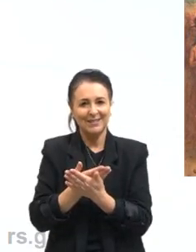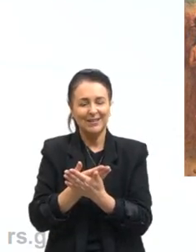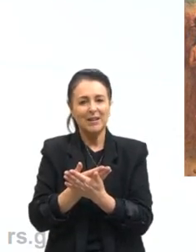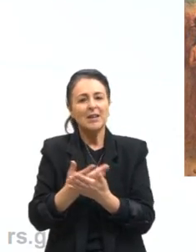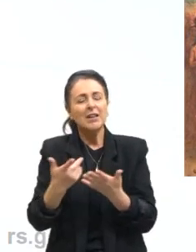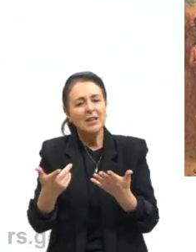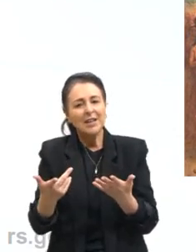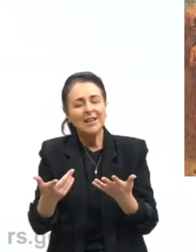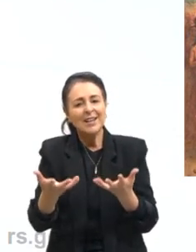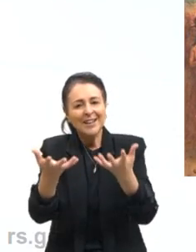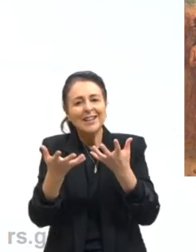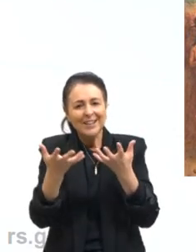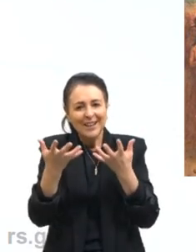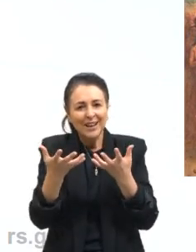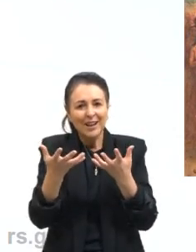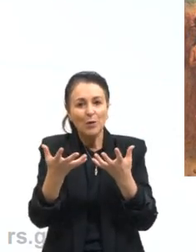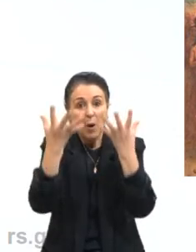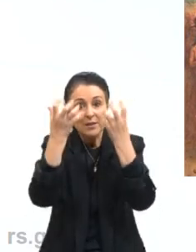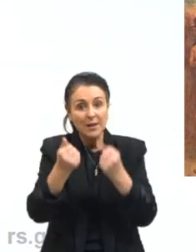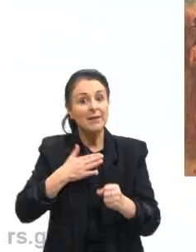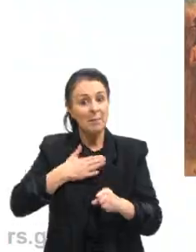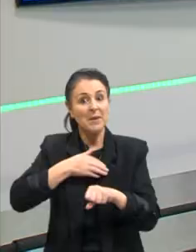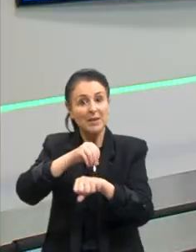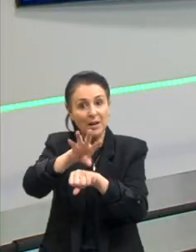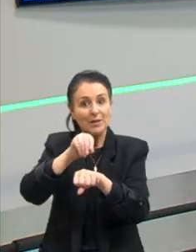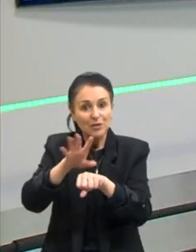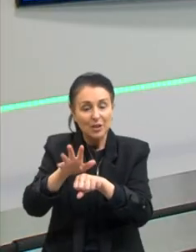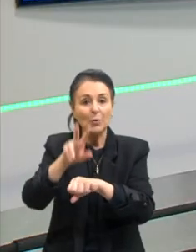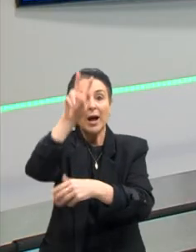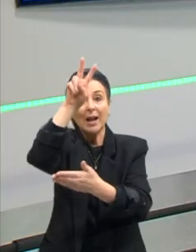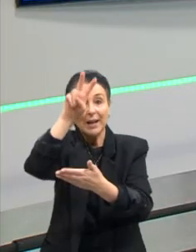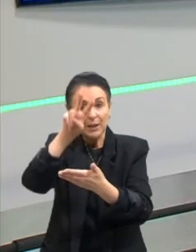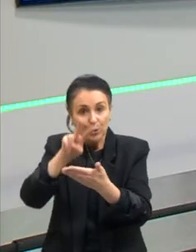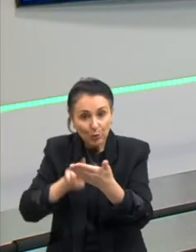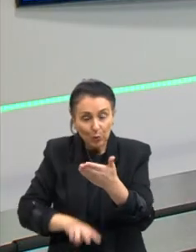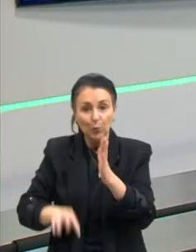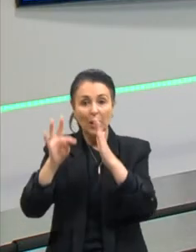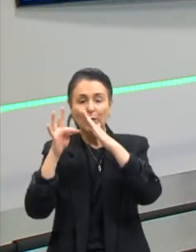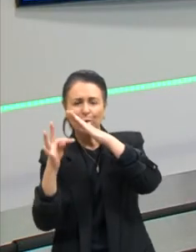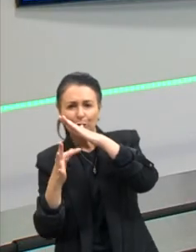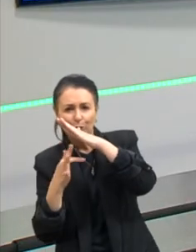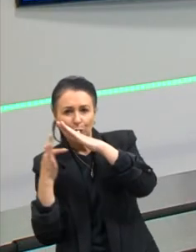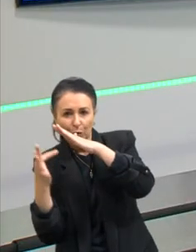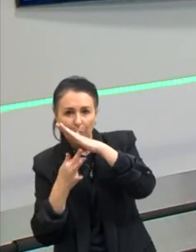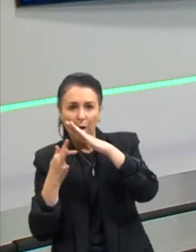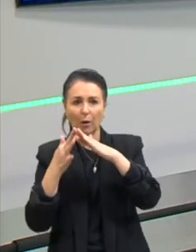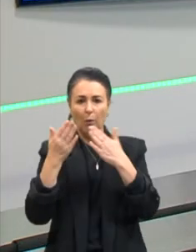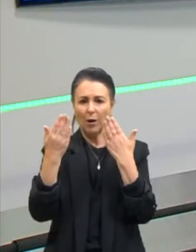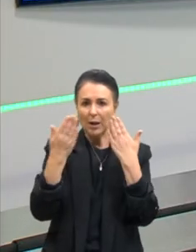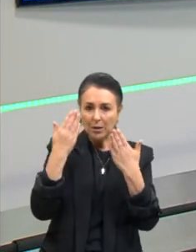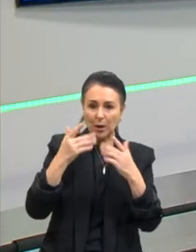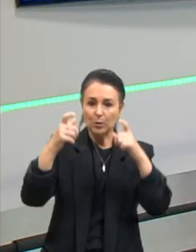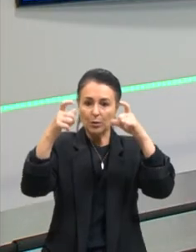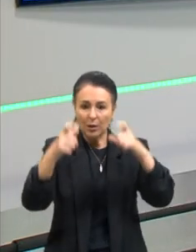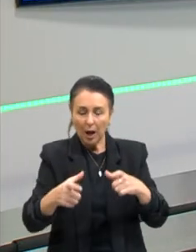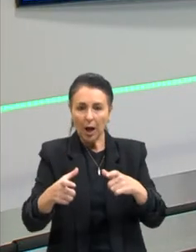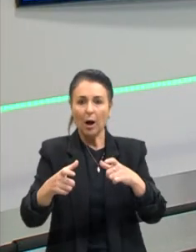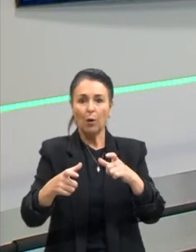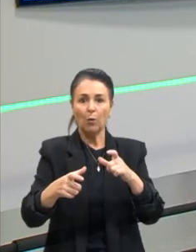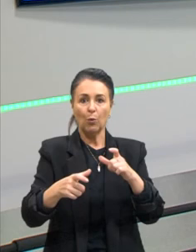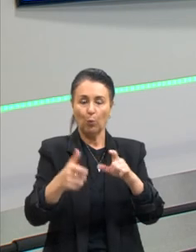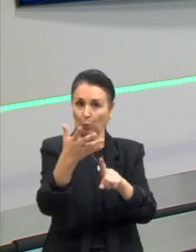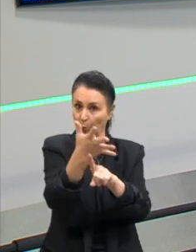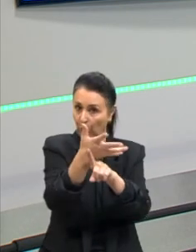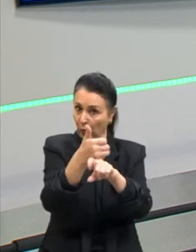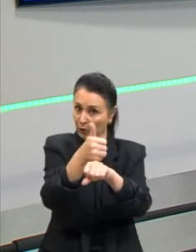ficado com essa dica de uma leitura formal, analisando o local, o artista, a intenção,